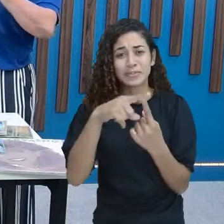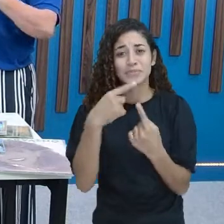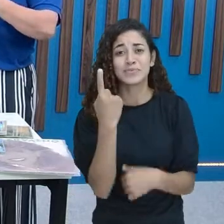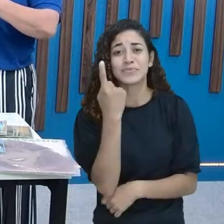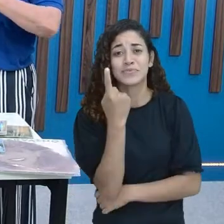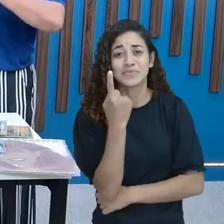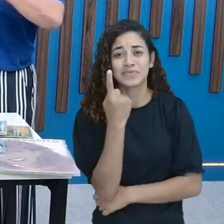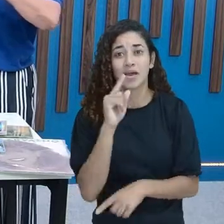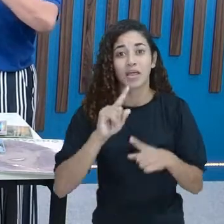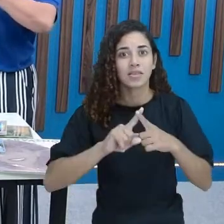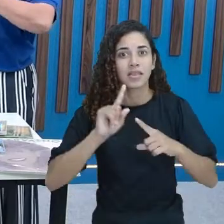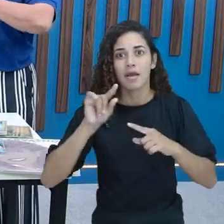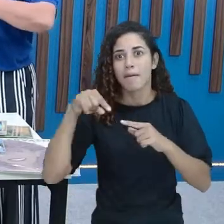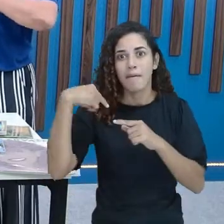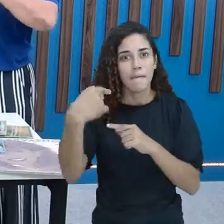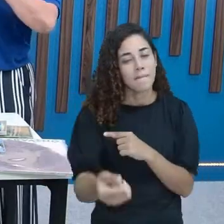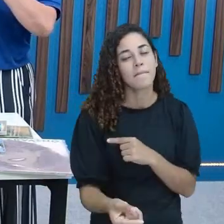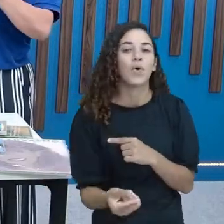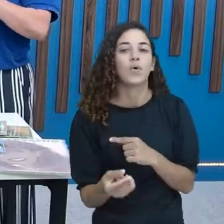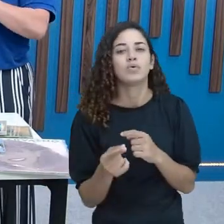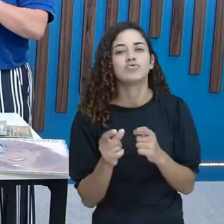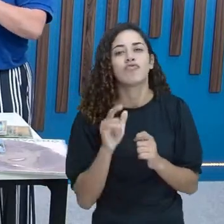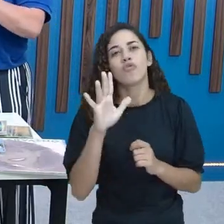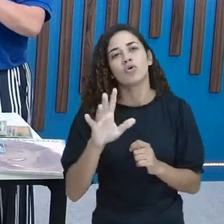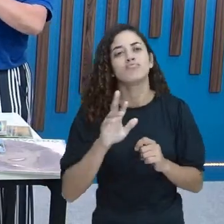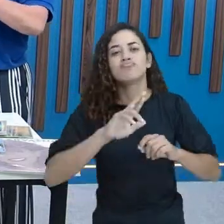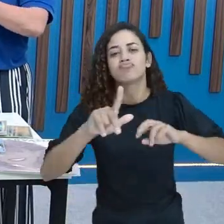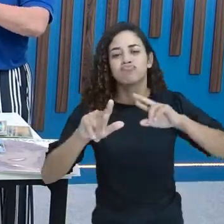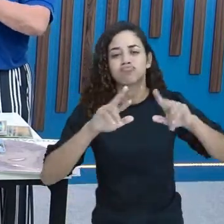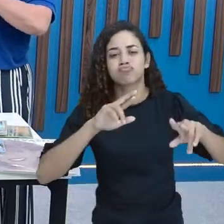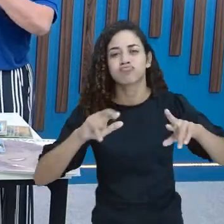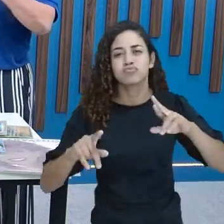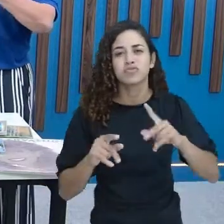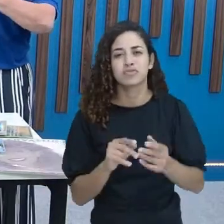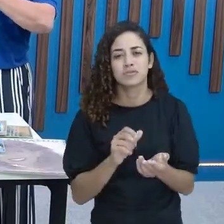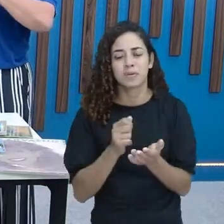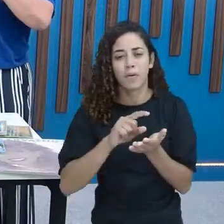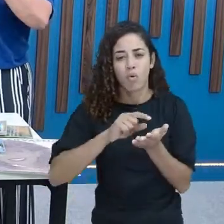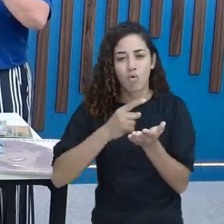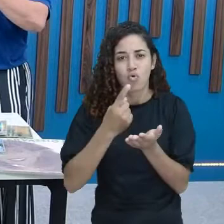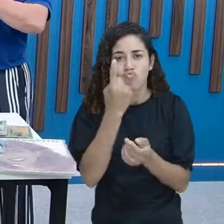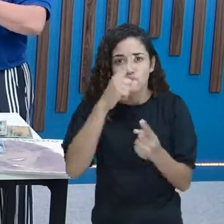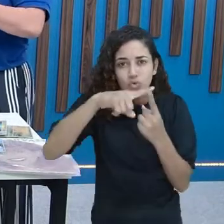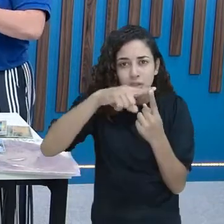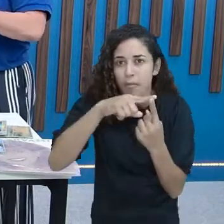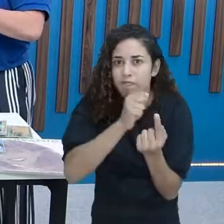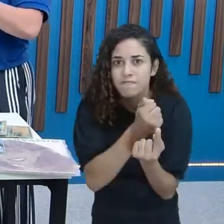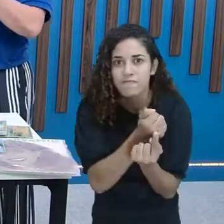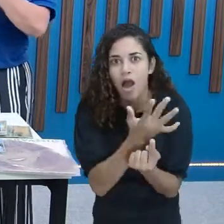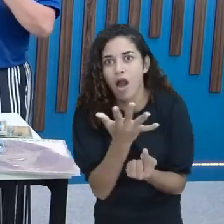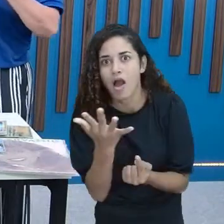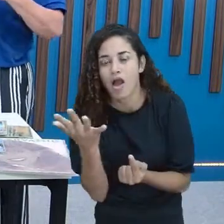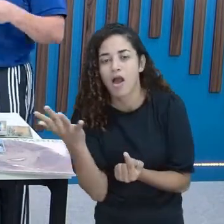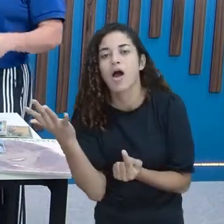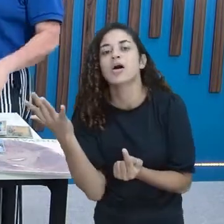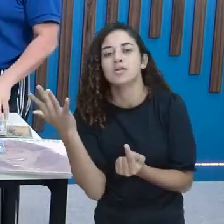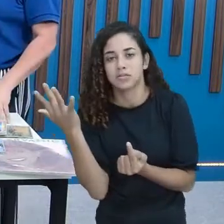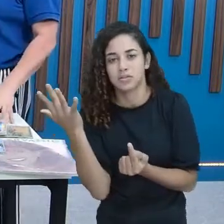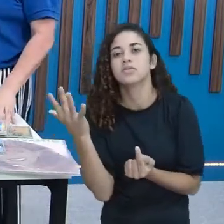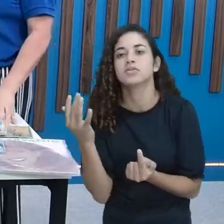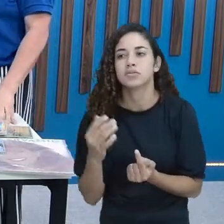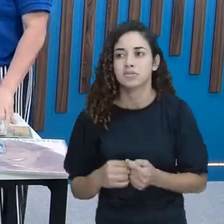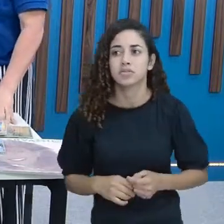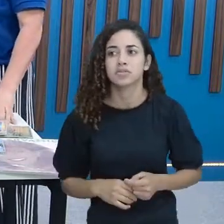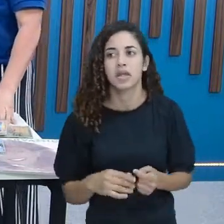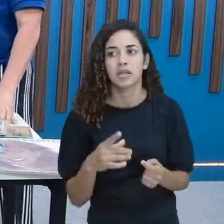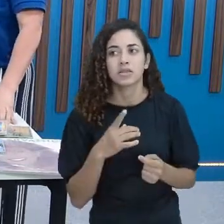Depois o samba foi se diversificando Foram surgindo variações Exatamente Samba